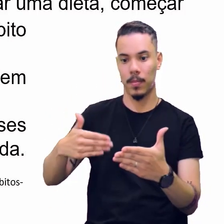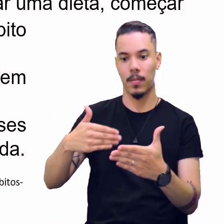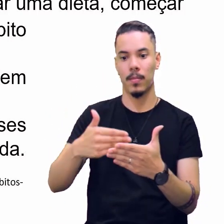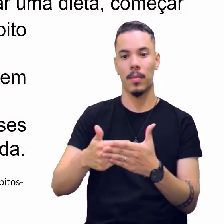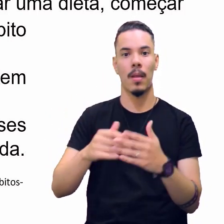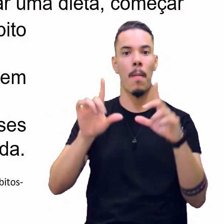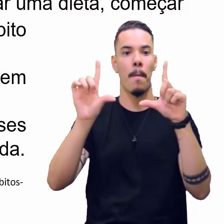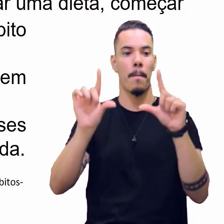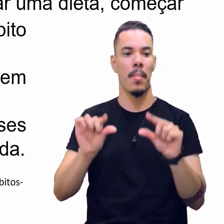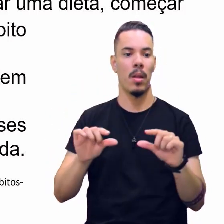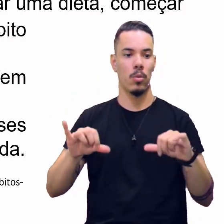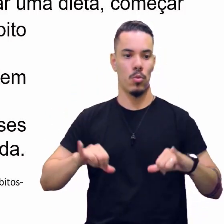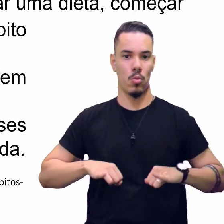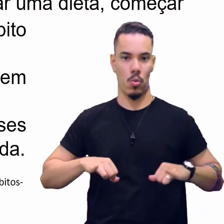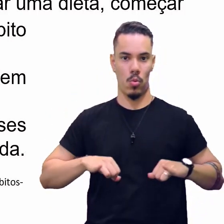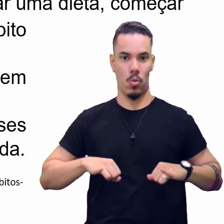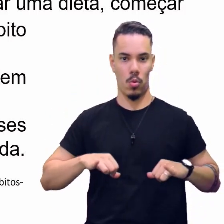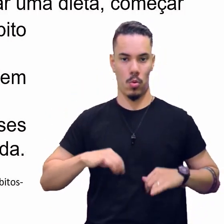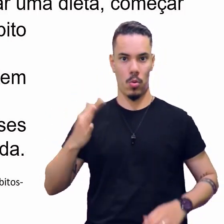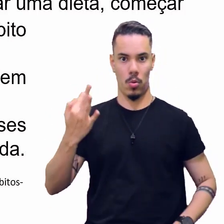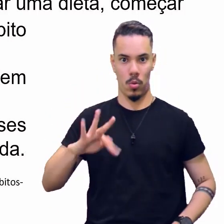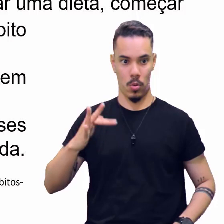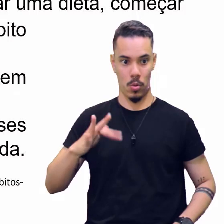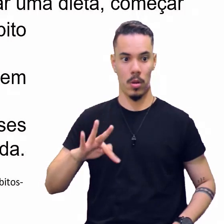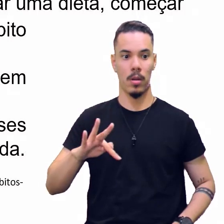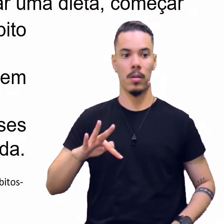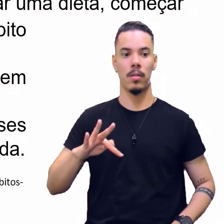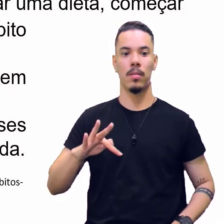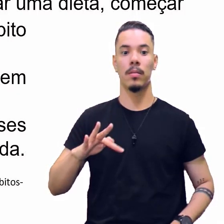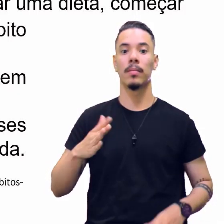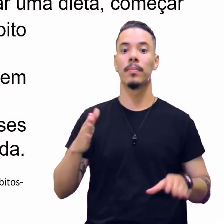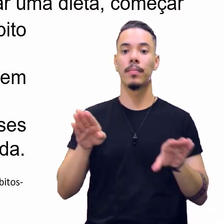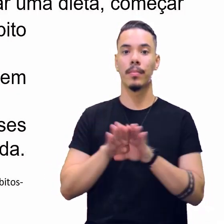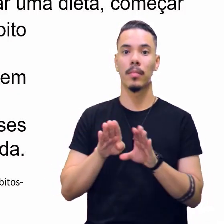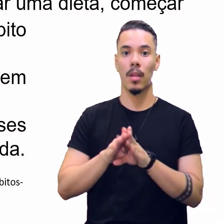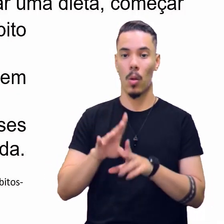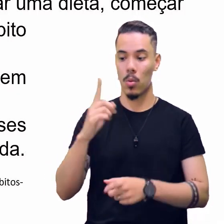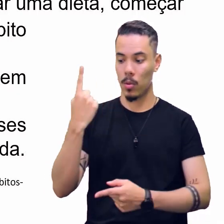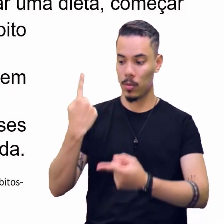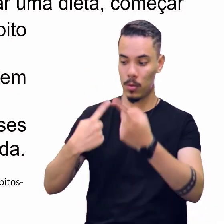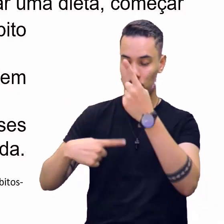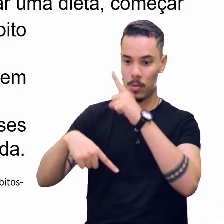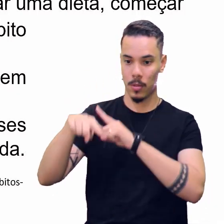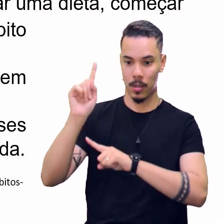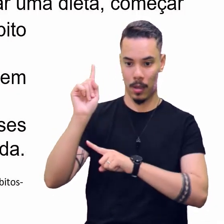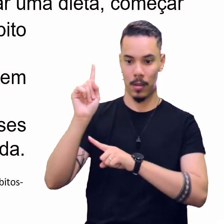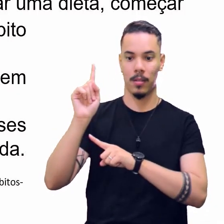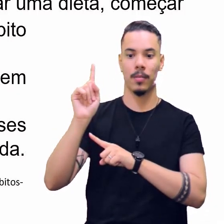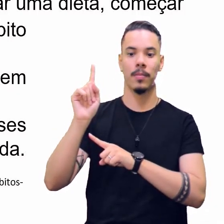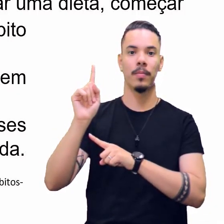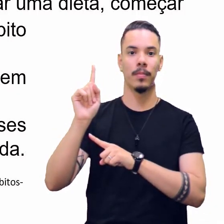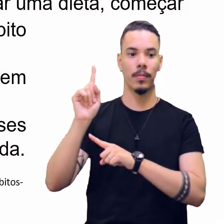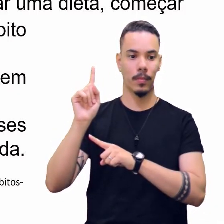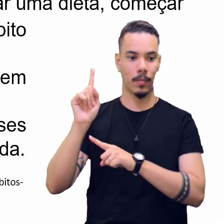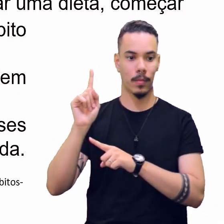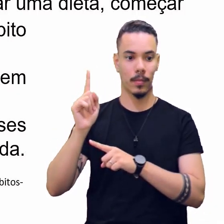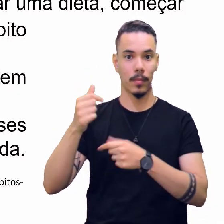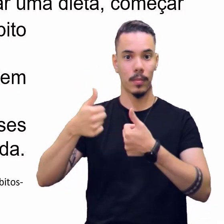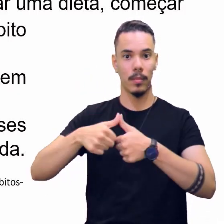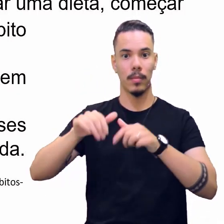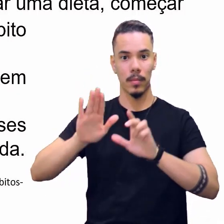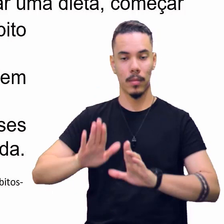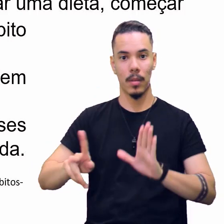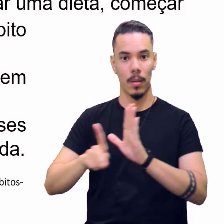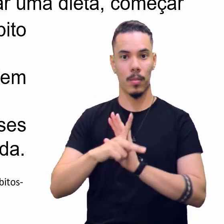menos doloroso e o sucesso seja permanente